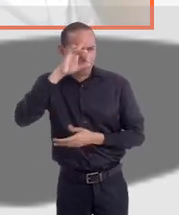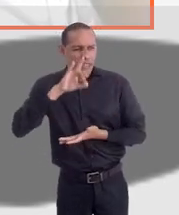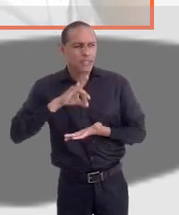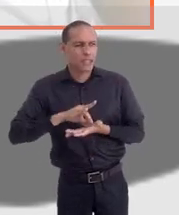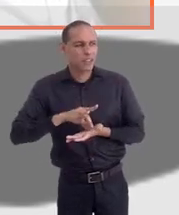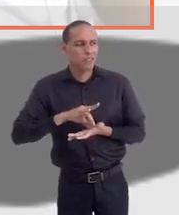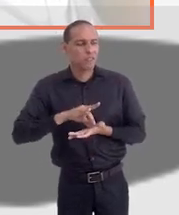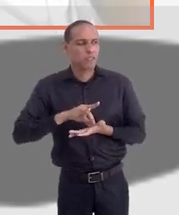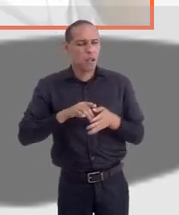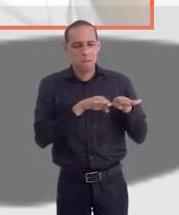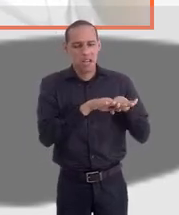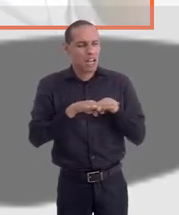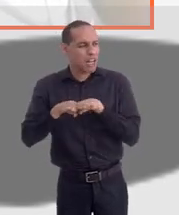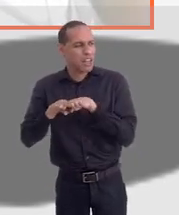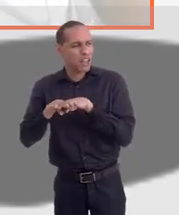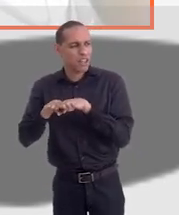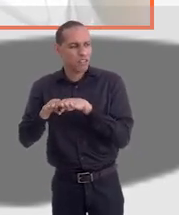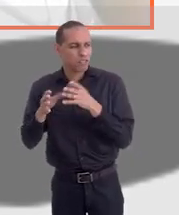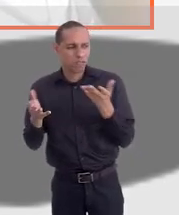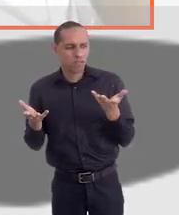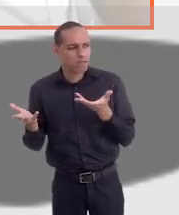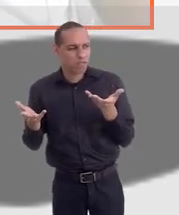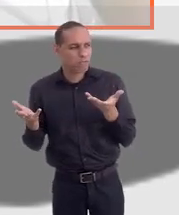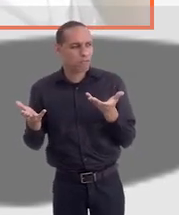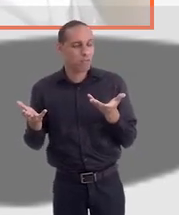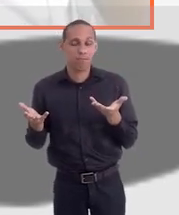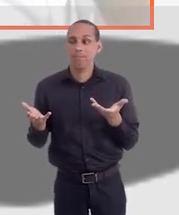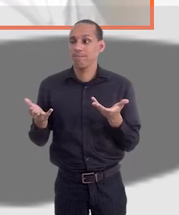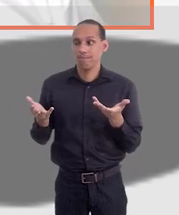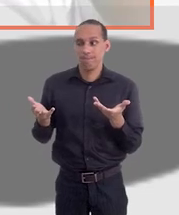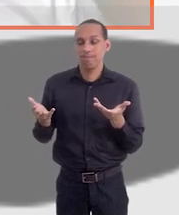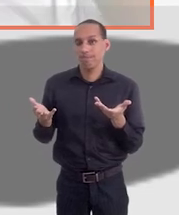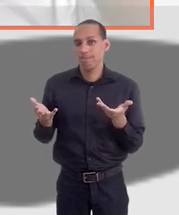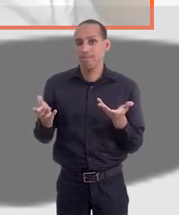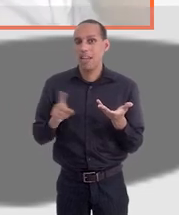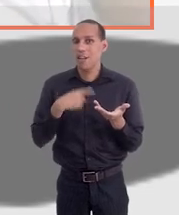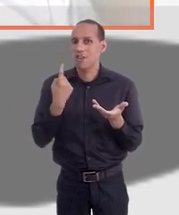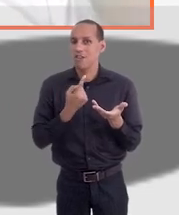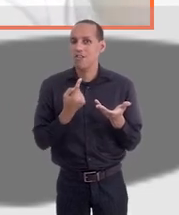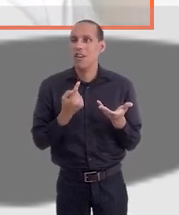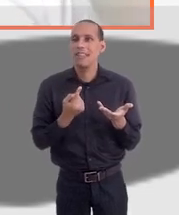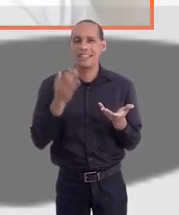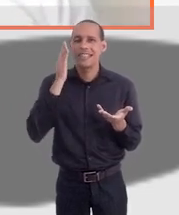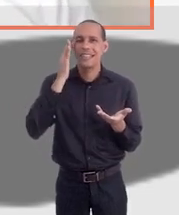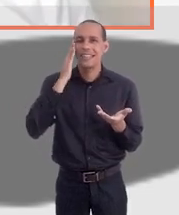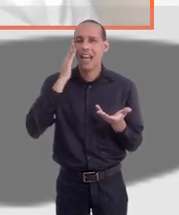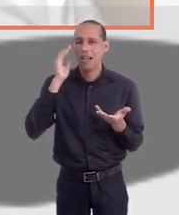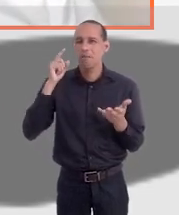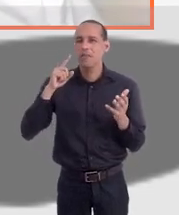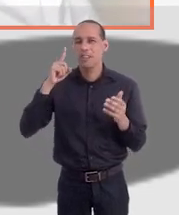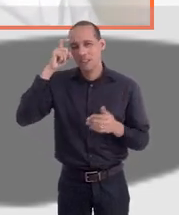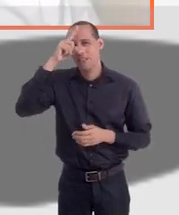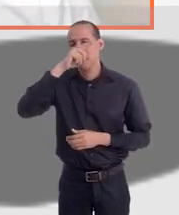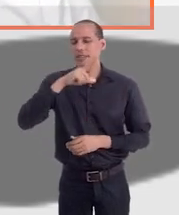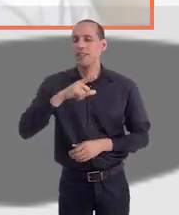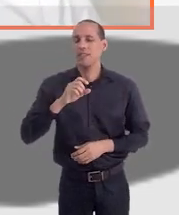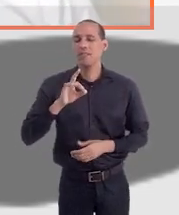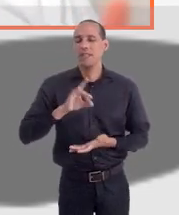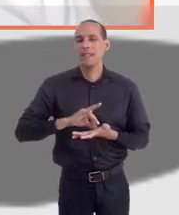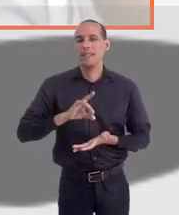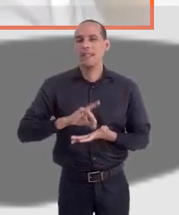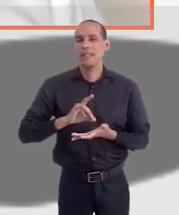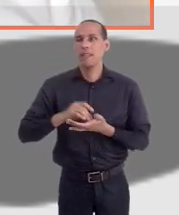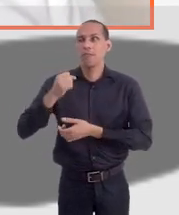difícil, além do padrão? O você conta para a gente? A gente já aguardava uma prova difícil. A última prova de inspetor de